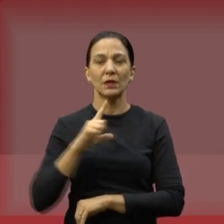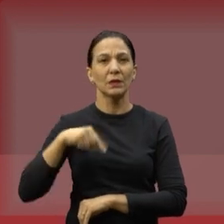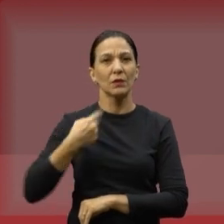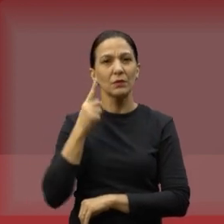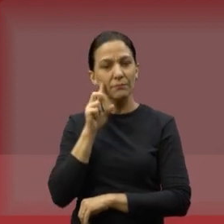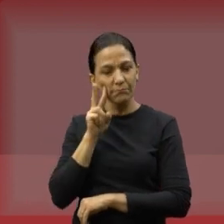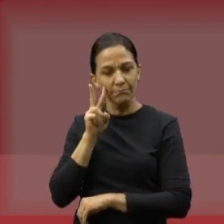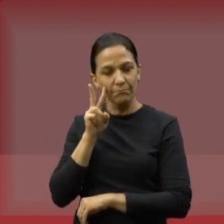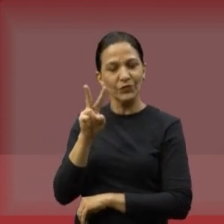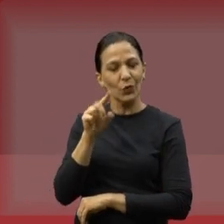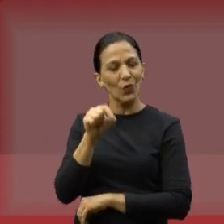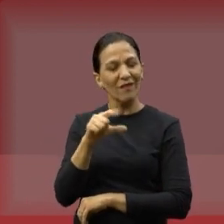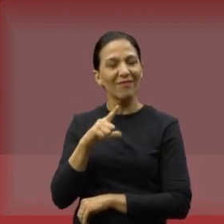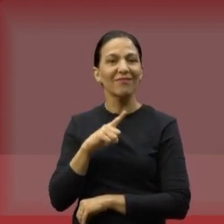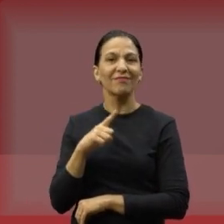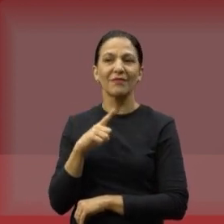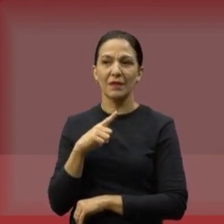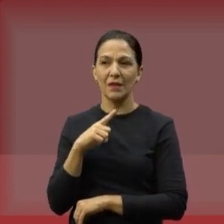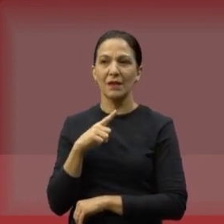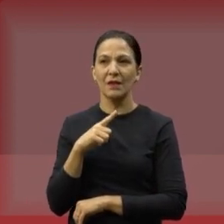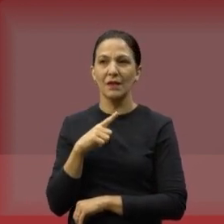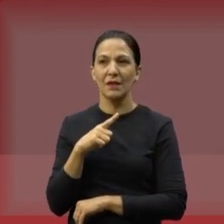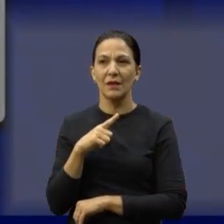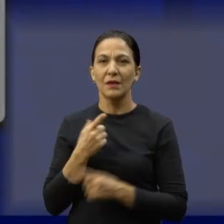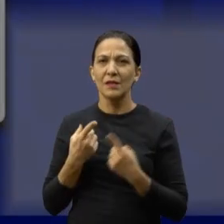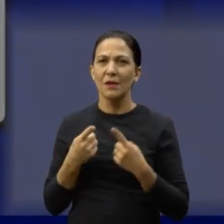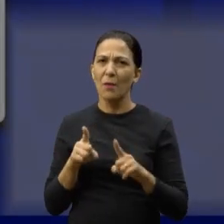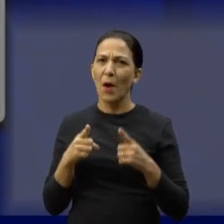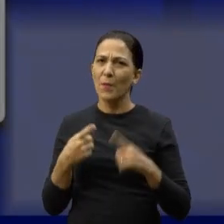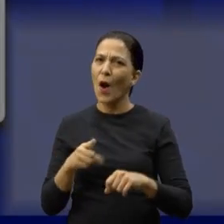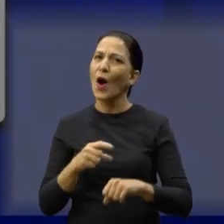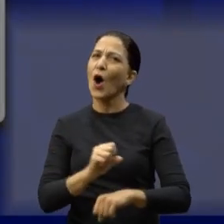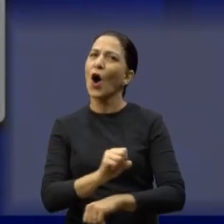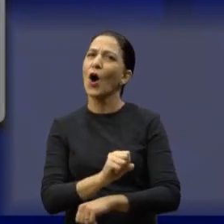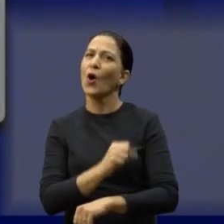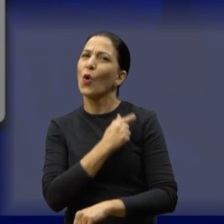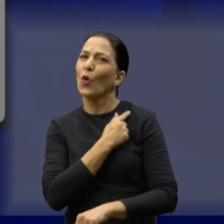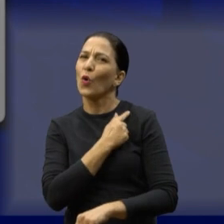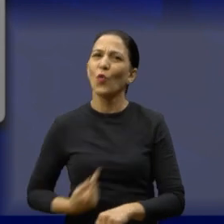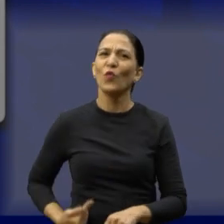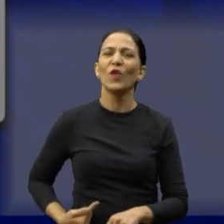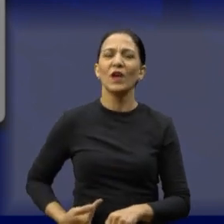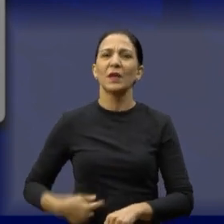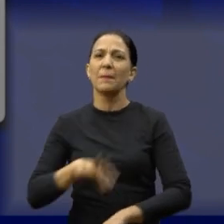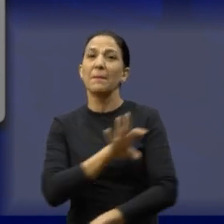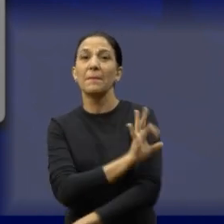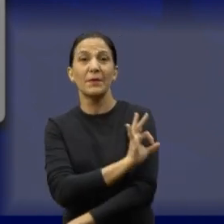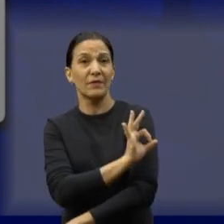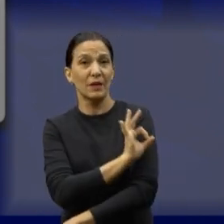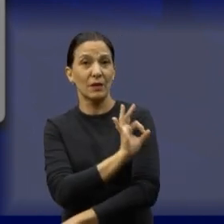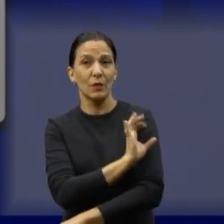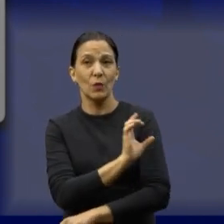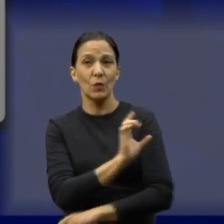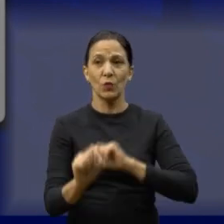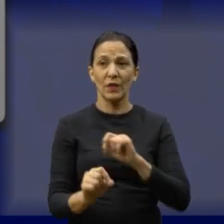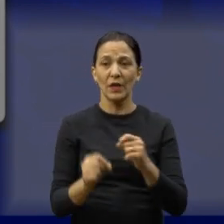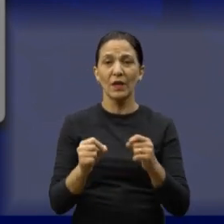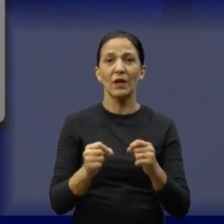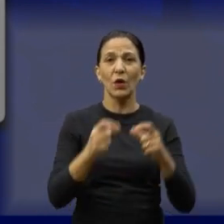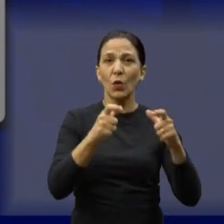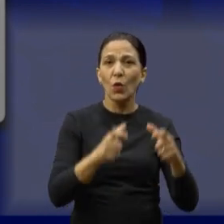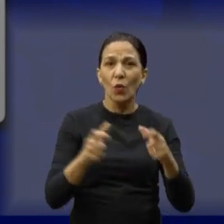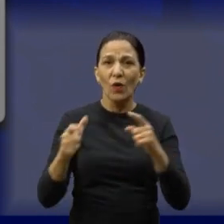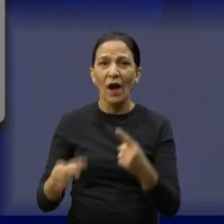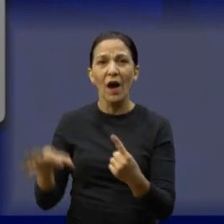lá, e não só lá, mas a gente fez uma provocação ao governo que foi prontamente atendido, que tem alguns lugares,